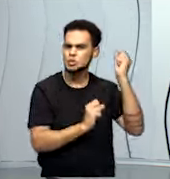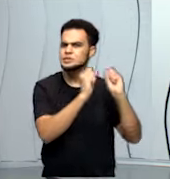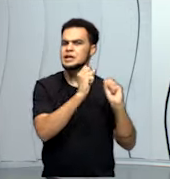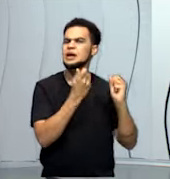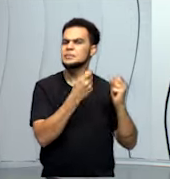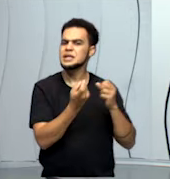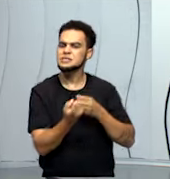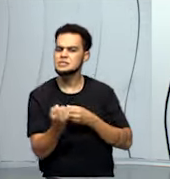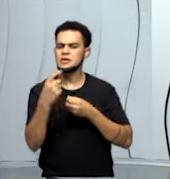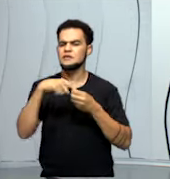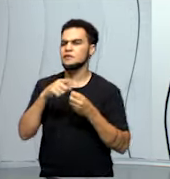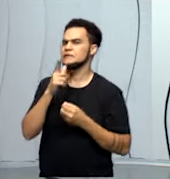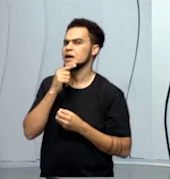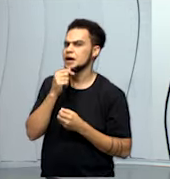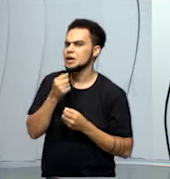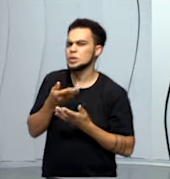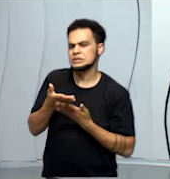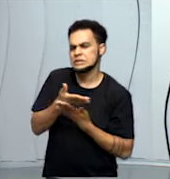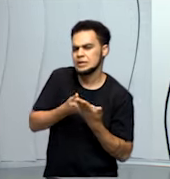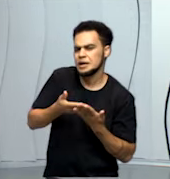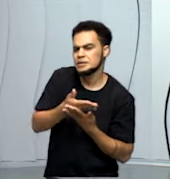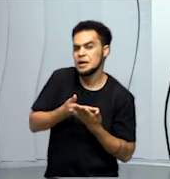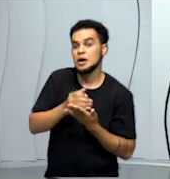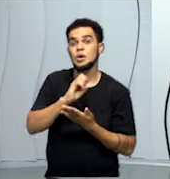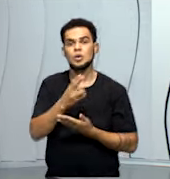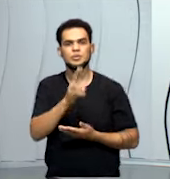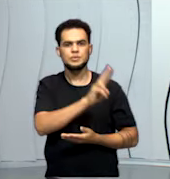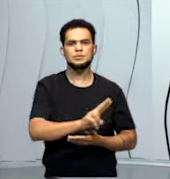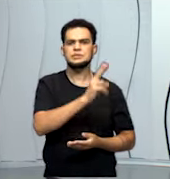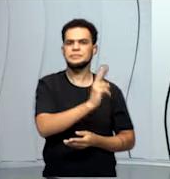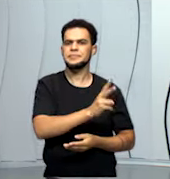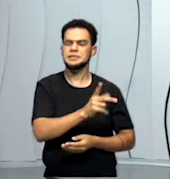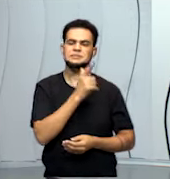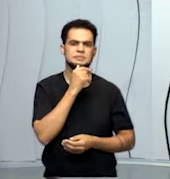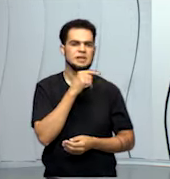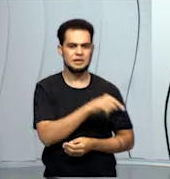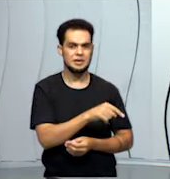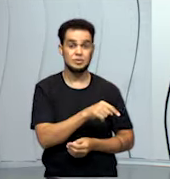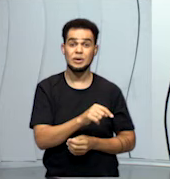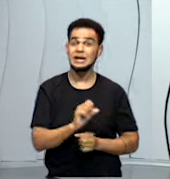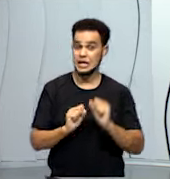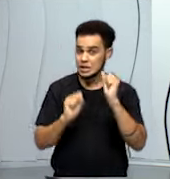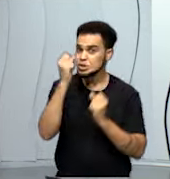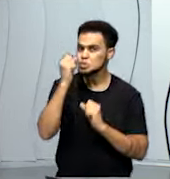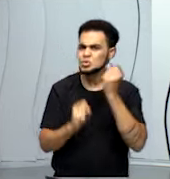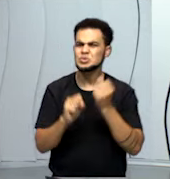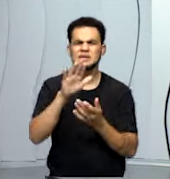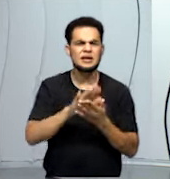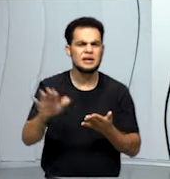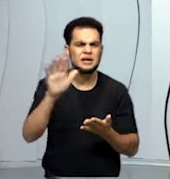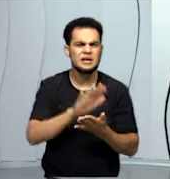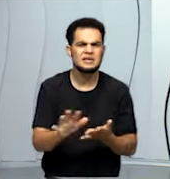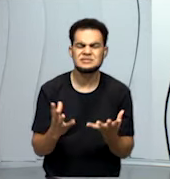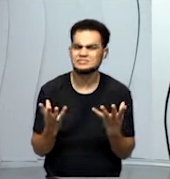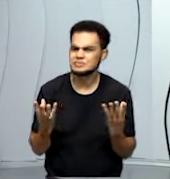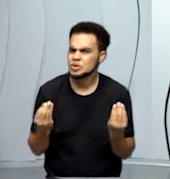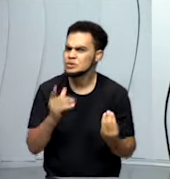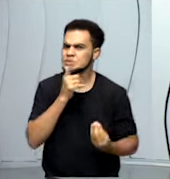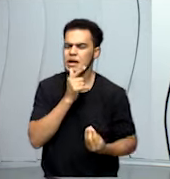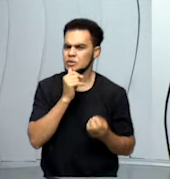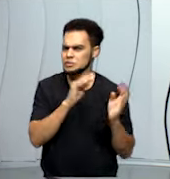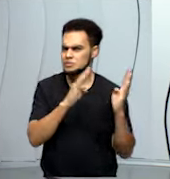tratada ou reutilizem a mesma água. Então, a indústria gasta muita água no processo.